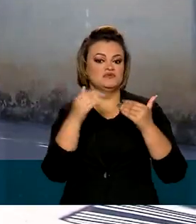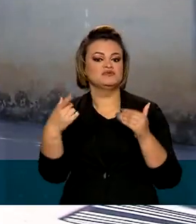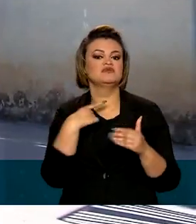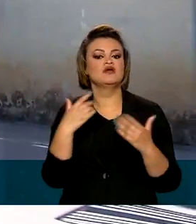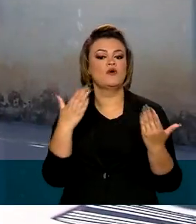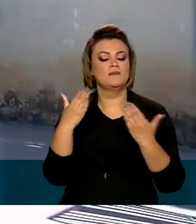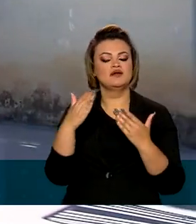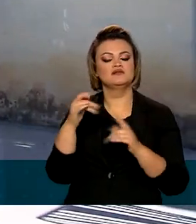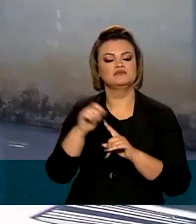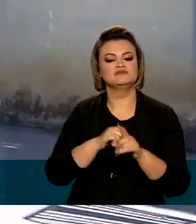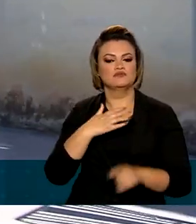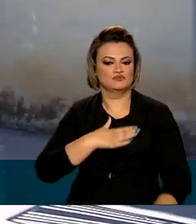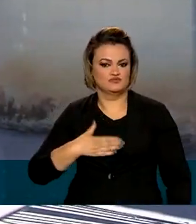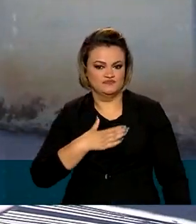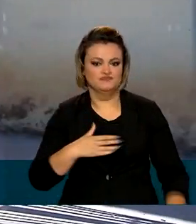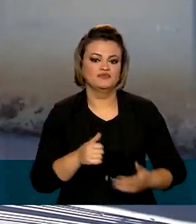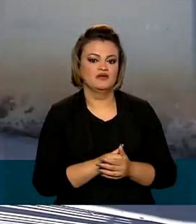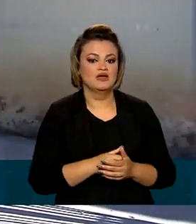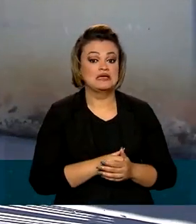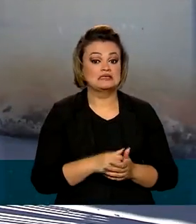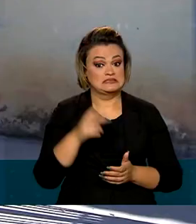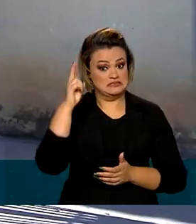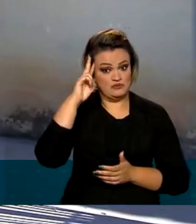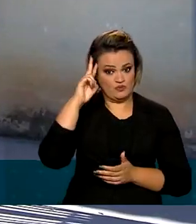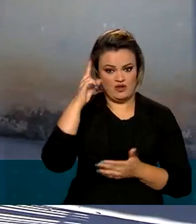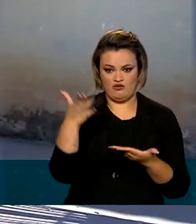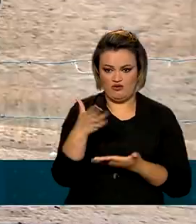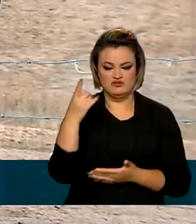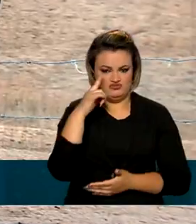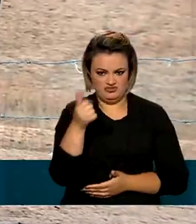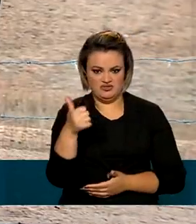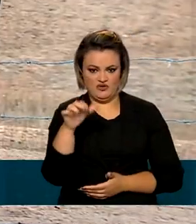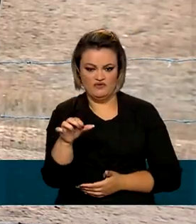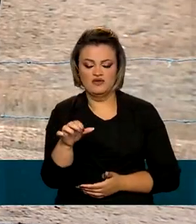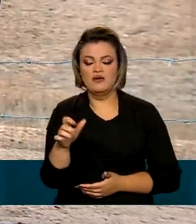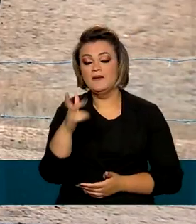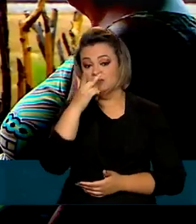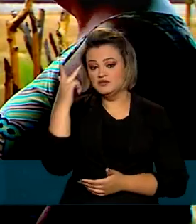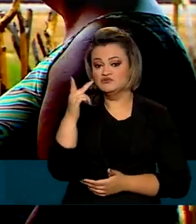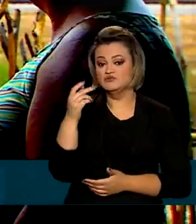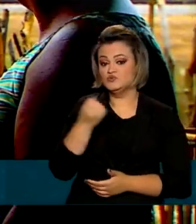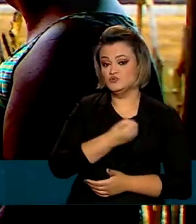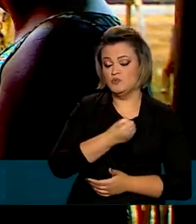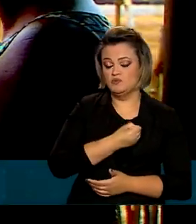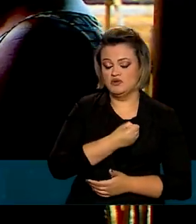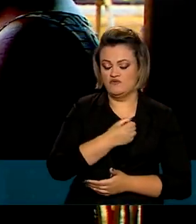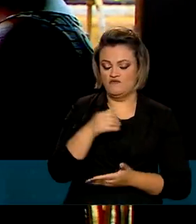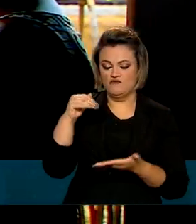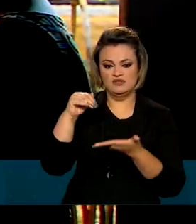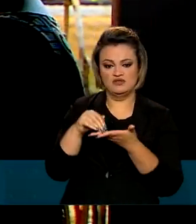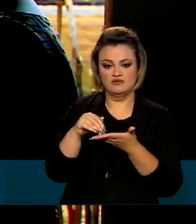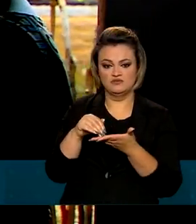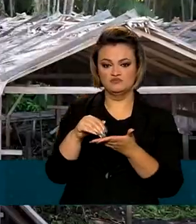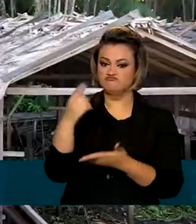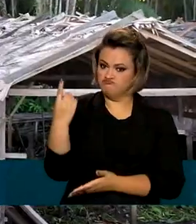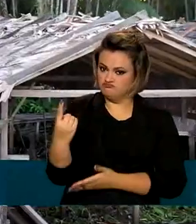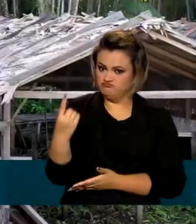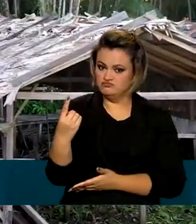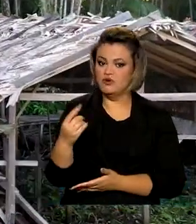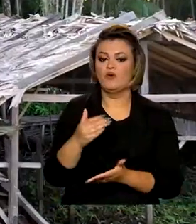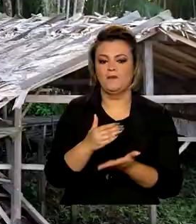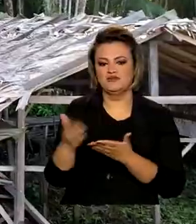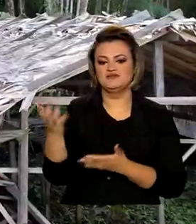comparação com agosto. A partir de segunda-feira, dia 19, os beneficiários com o número de inscrição social final 1